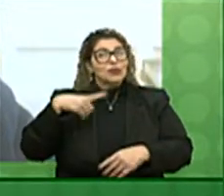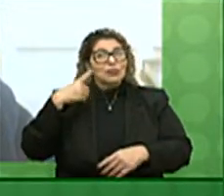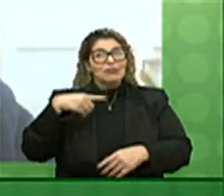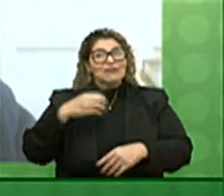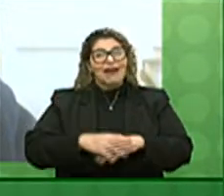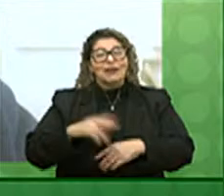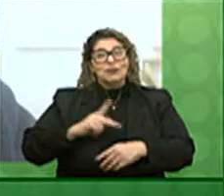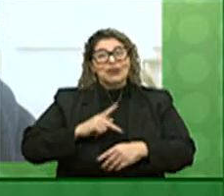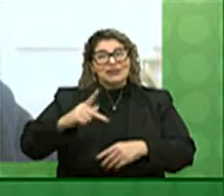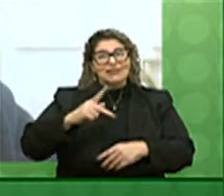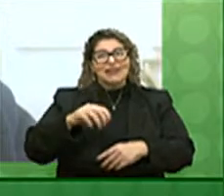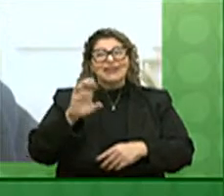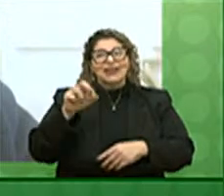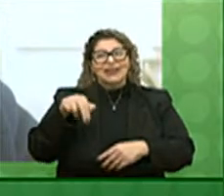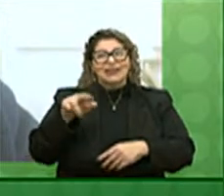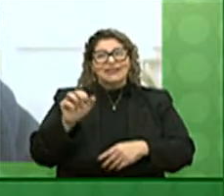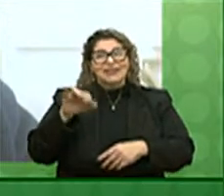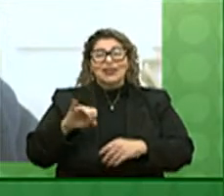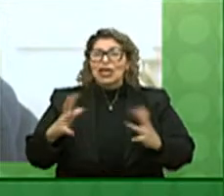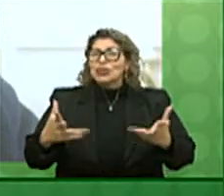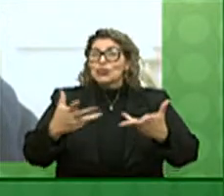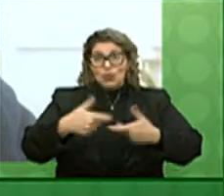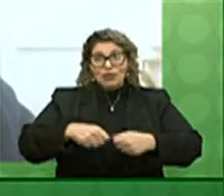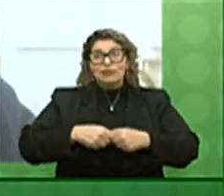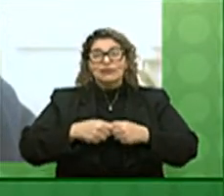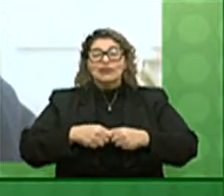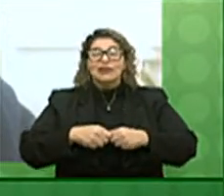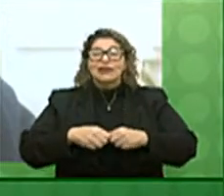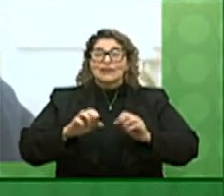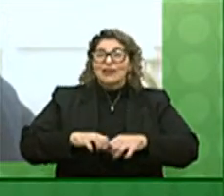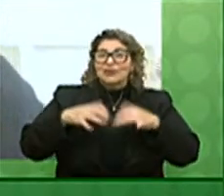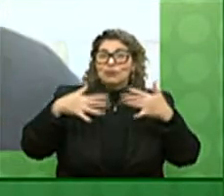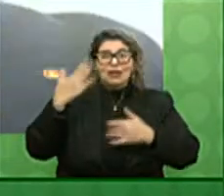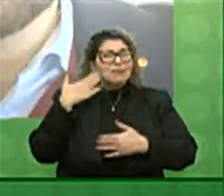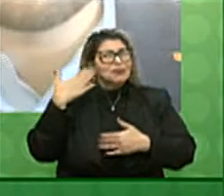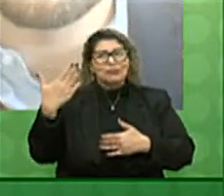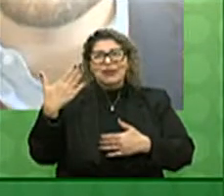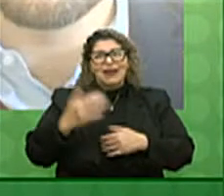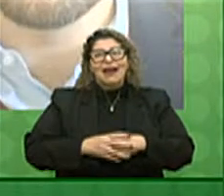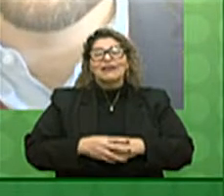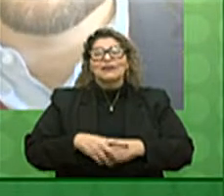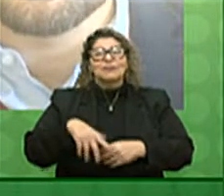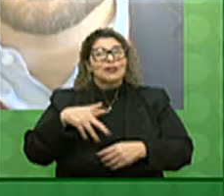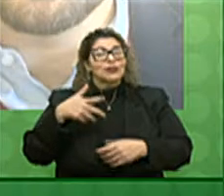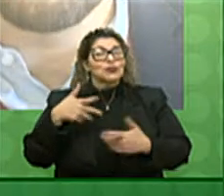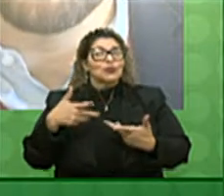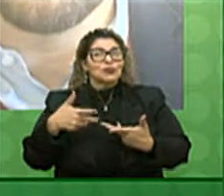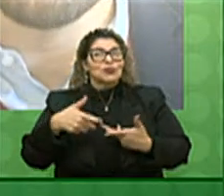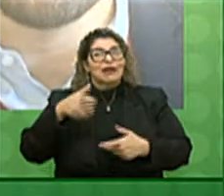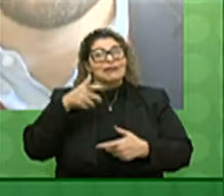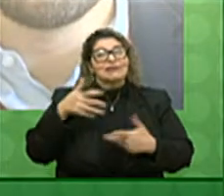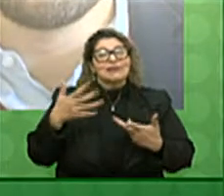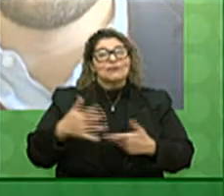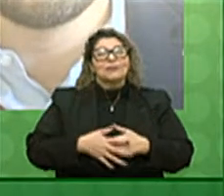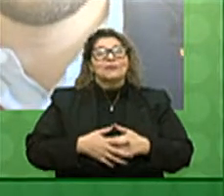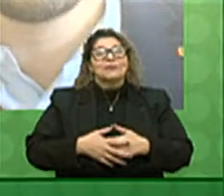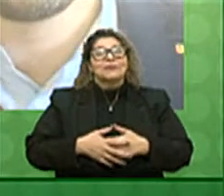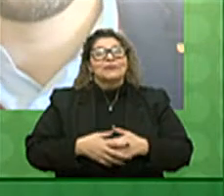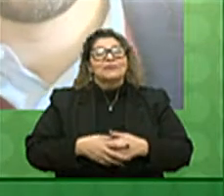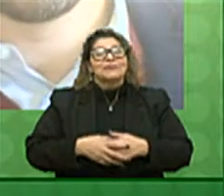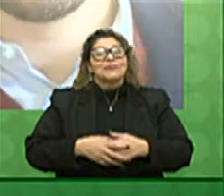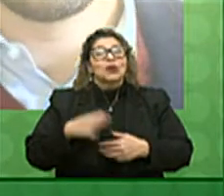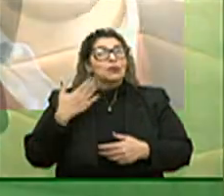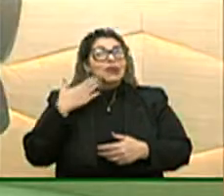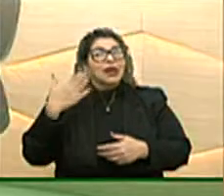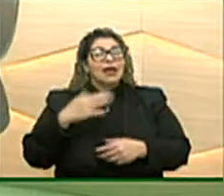Polo, ao presidente Hernani Polo, a toda a Assembleia Legislativa e muito obrigado mais uma vez pela atenção, general Mourão. Muito